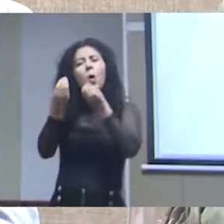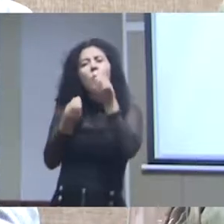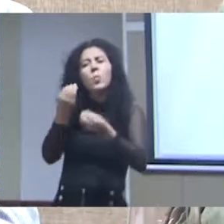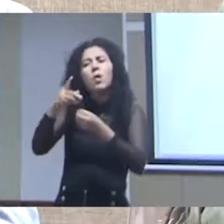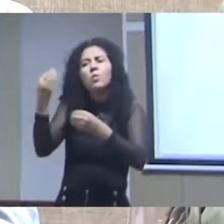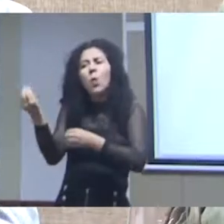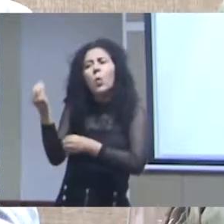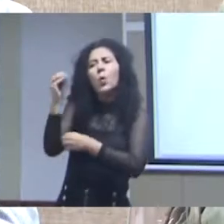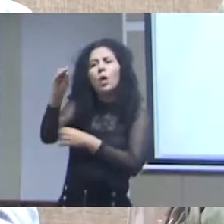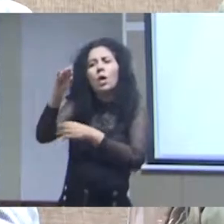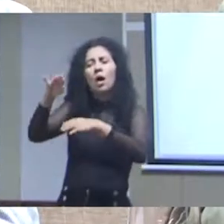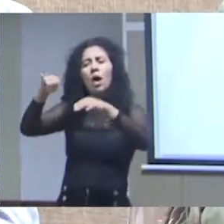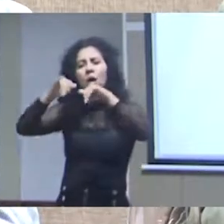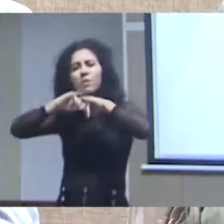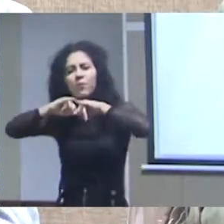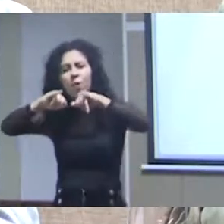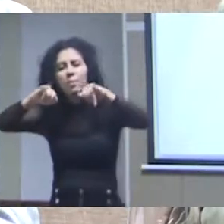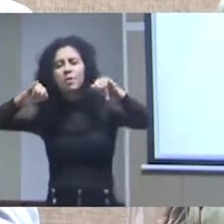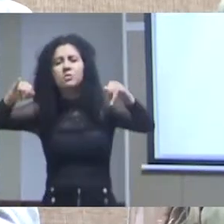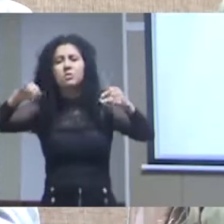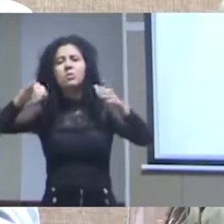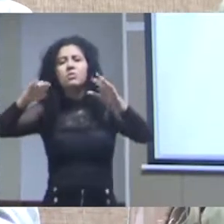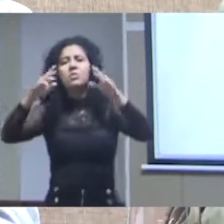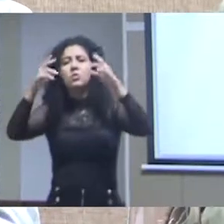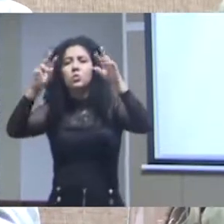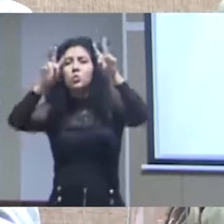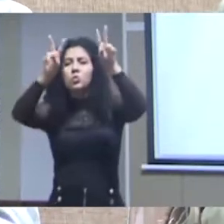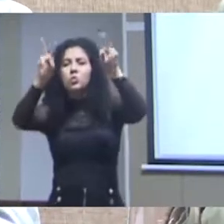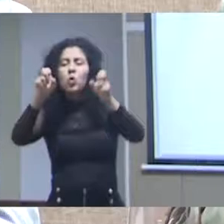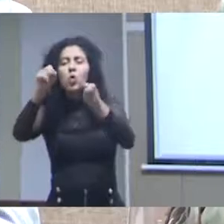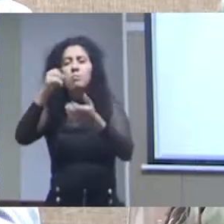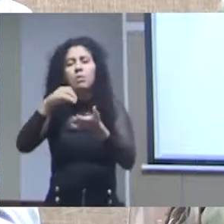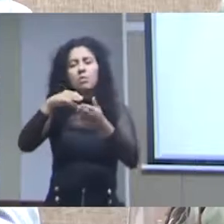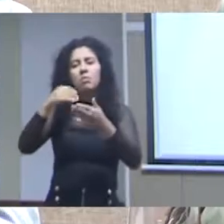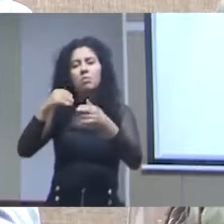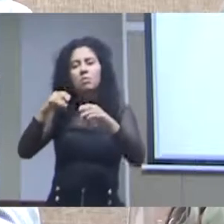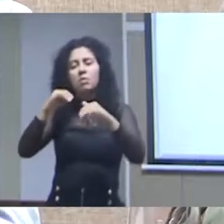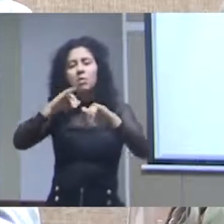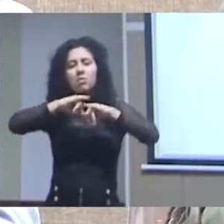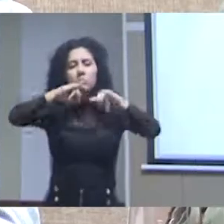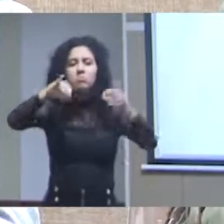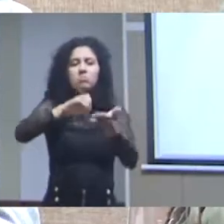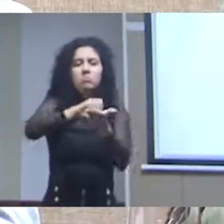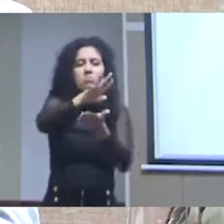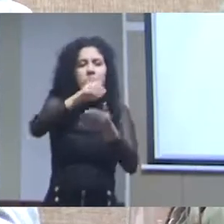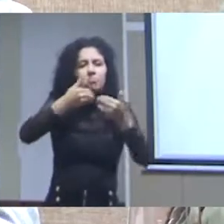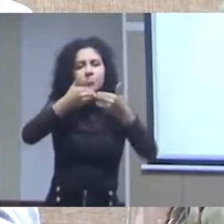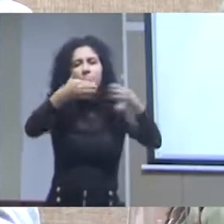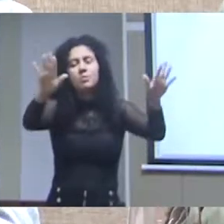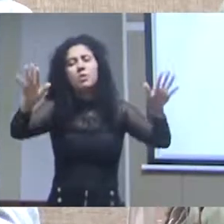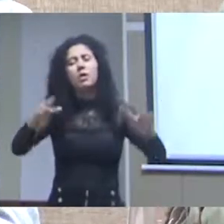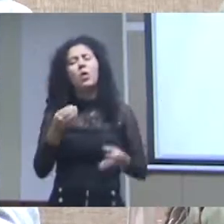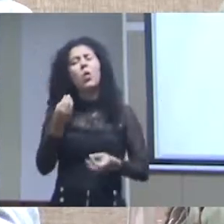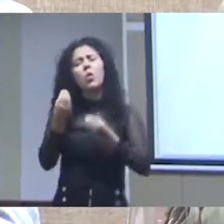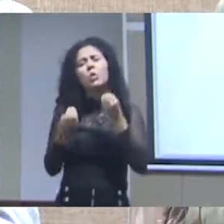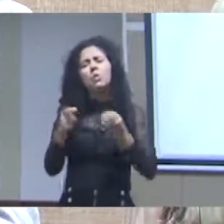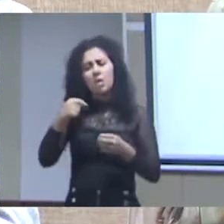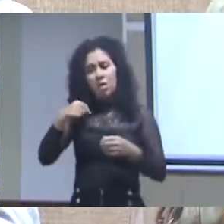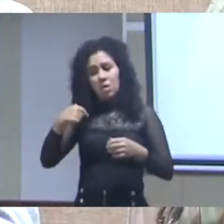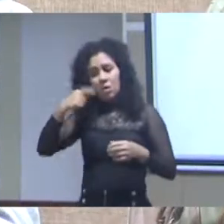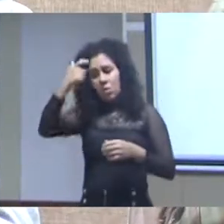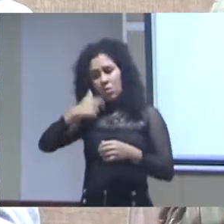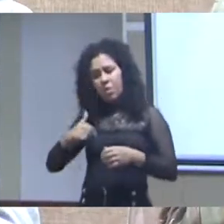de publicação de dados geospaciais e aí quando surgiu essa percepção de que precisamos de uma ferramenta para